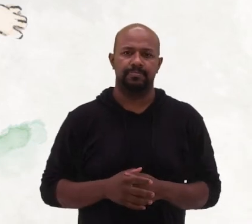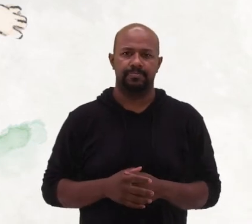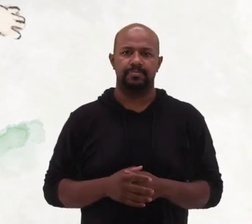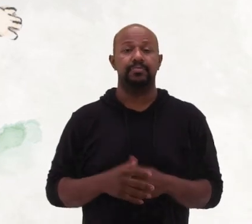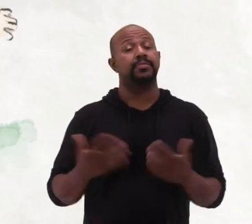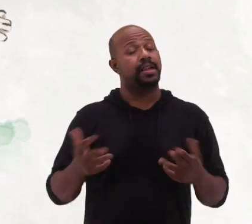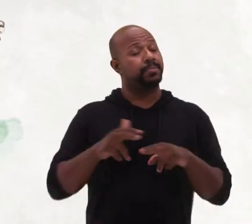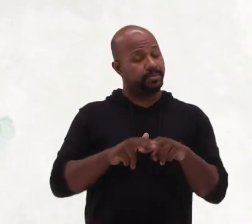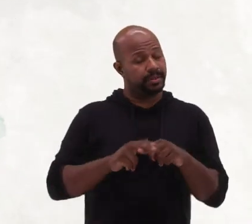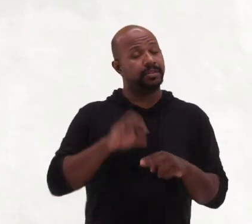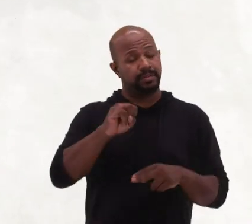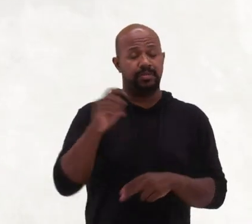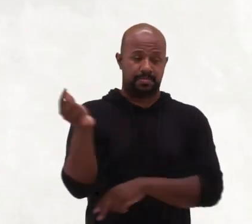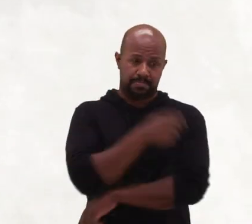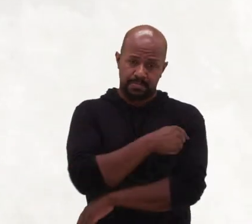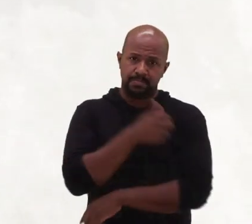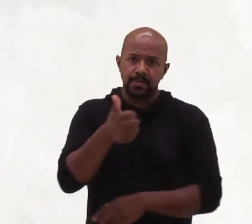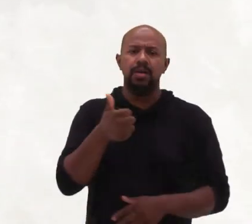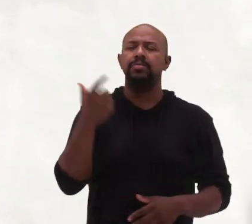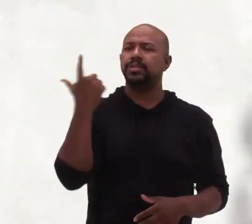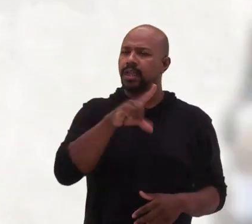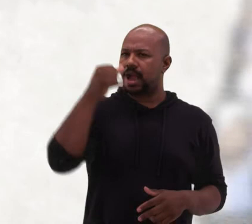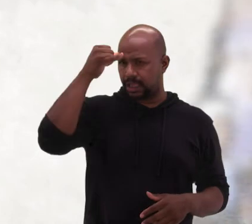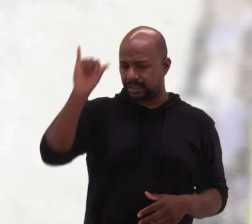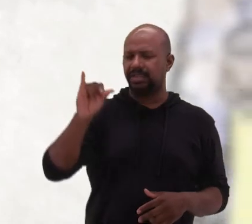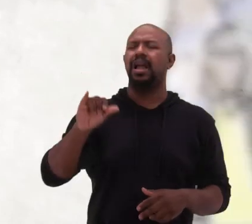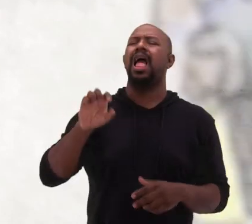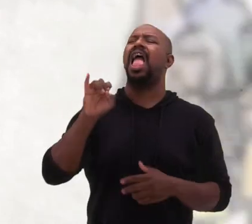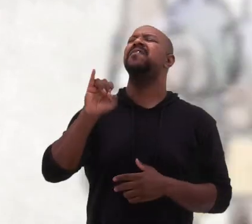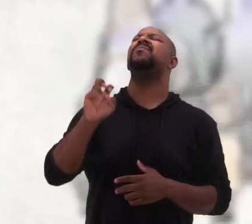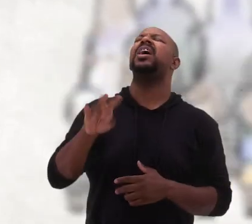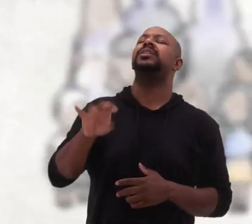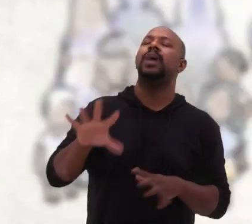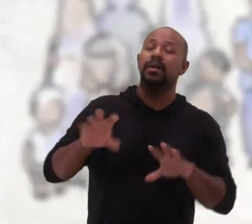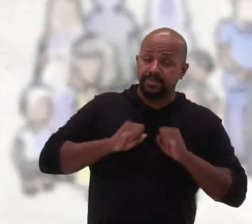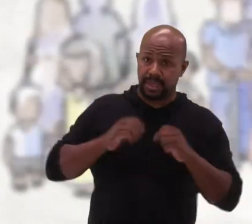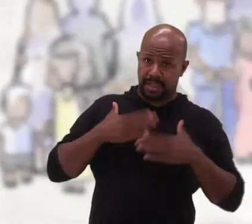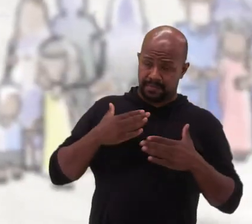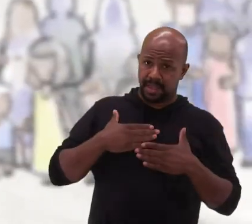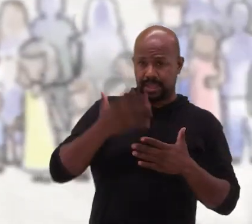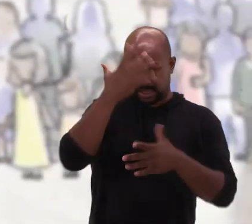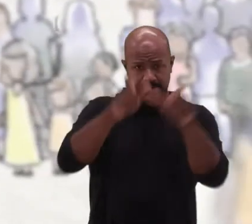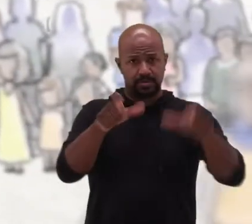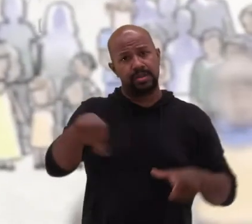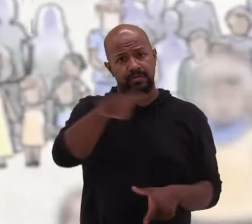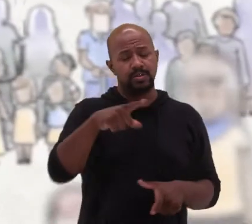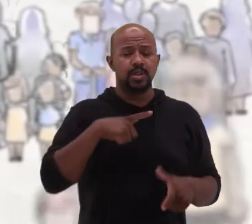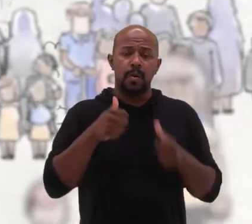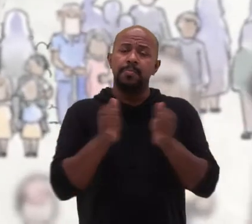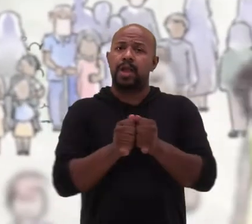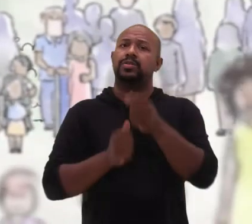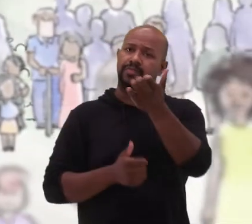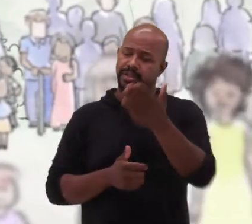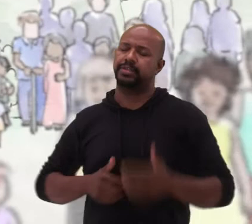Portanto, quando você se vacina, você previne infecções em você e nas pessoas que estão à sua volta.